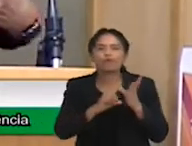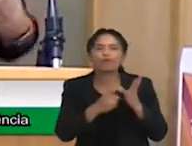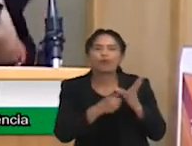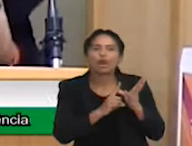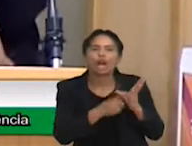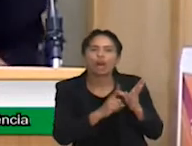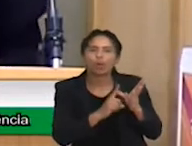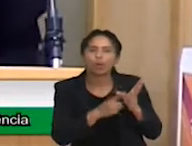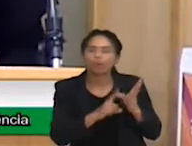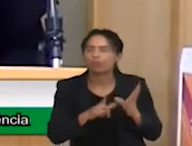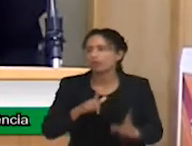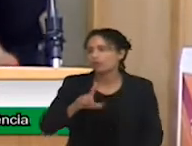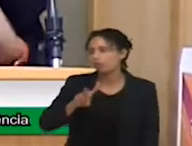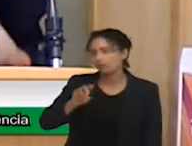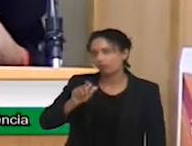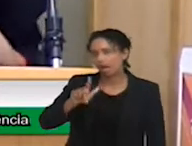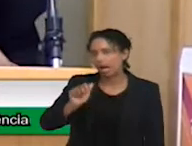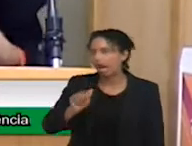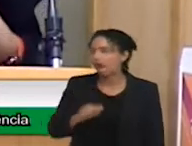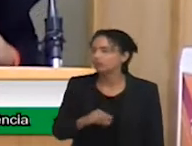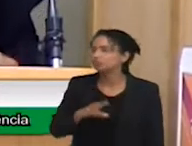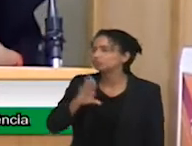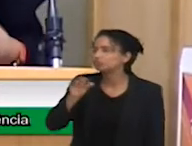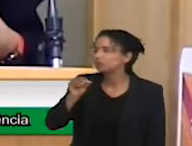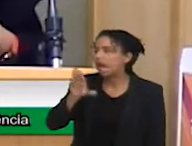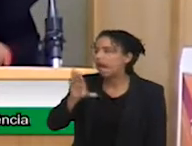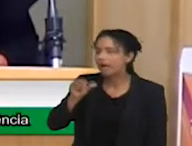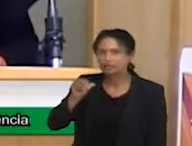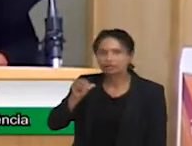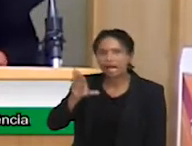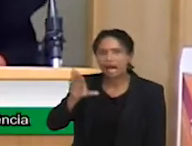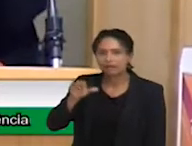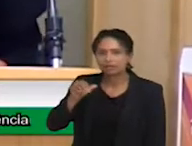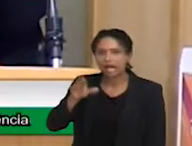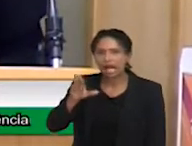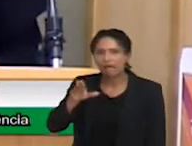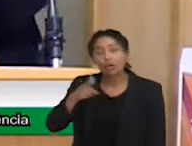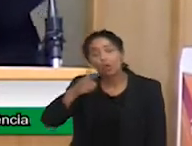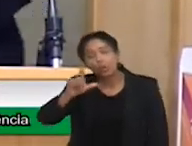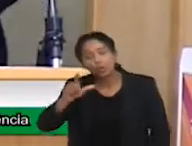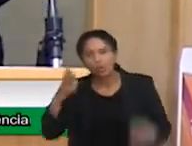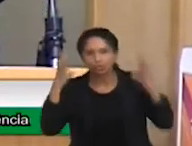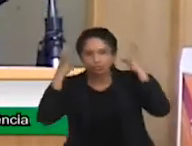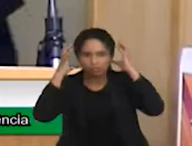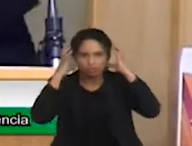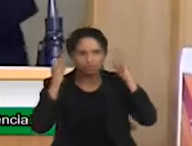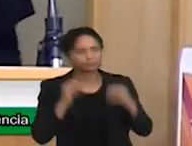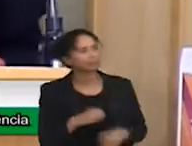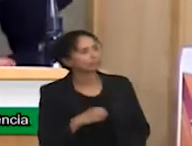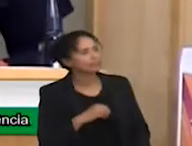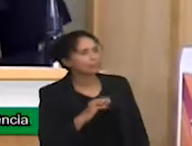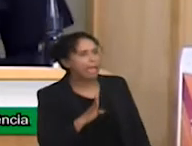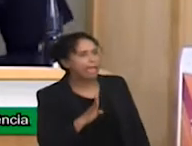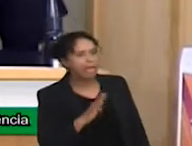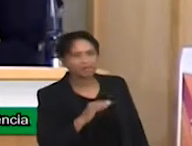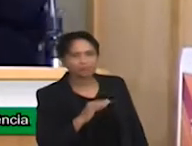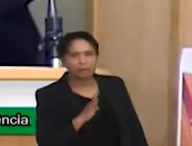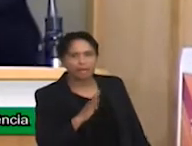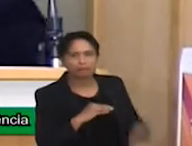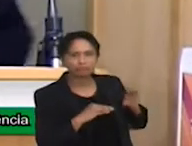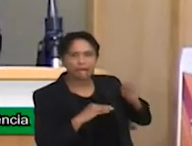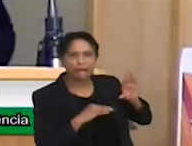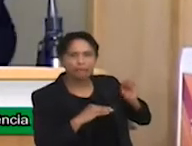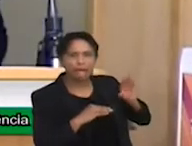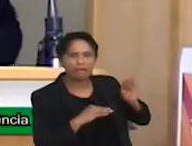A gente une muito mais força quando a gente faz isso de uma forma estruturada. E acho que foi a Érica que falou, enfim, não,